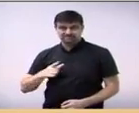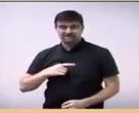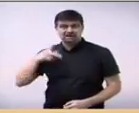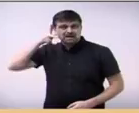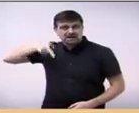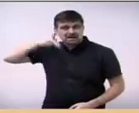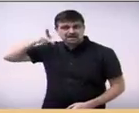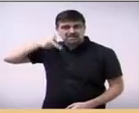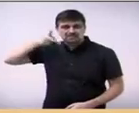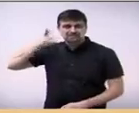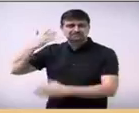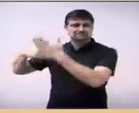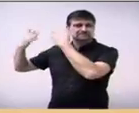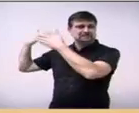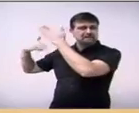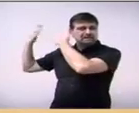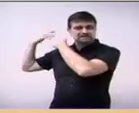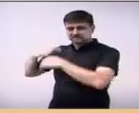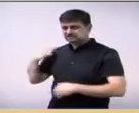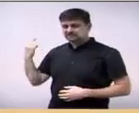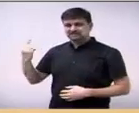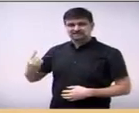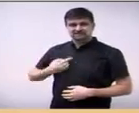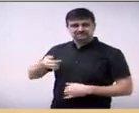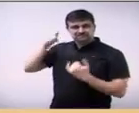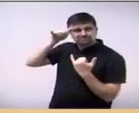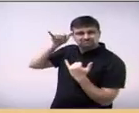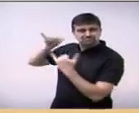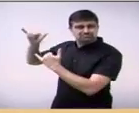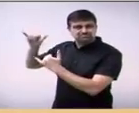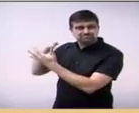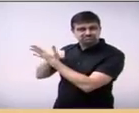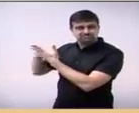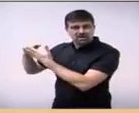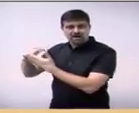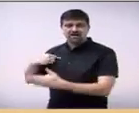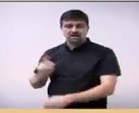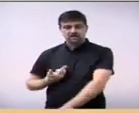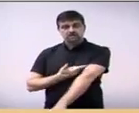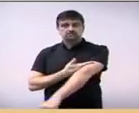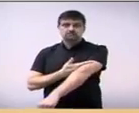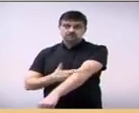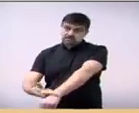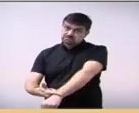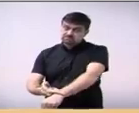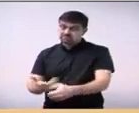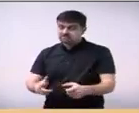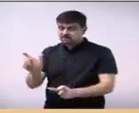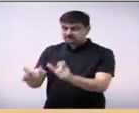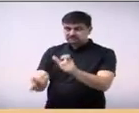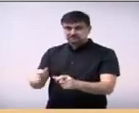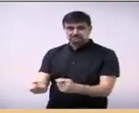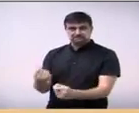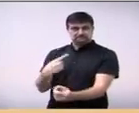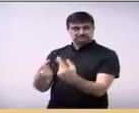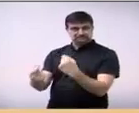política que tanto combatemos e tenho que respeitar, mesmo lamentando por isso.